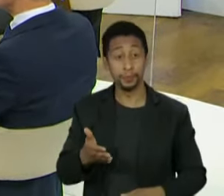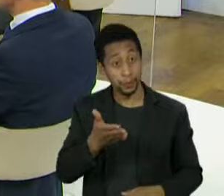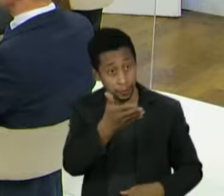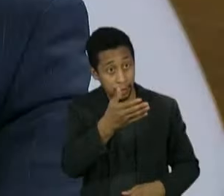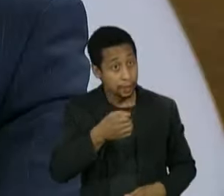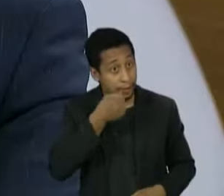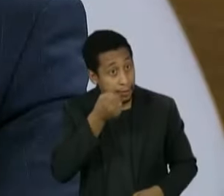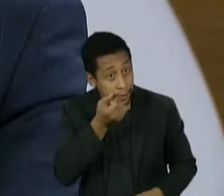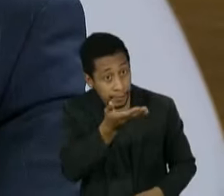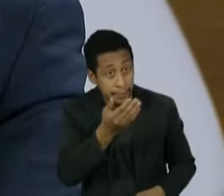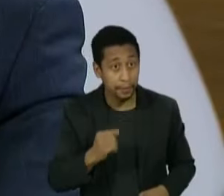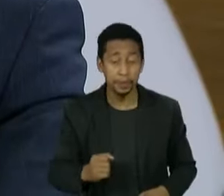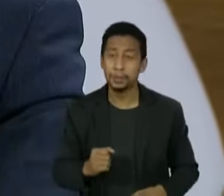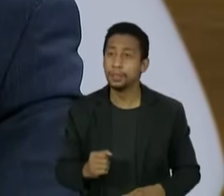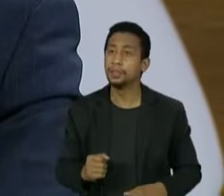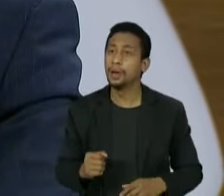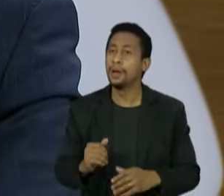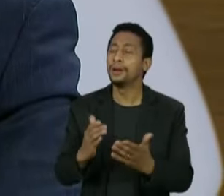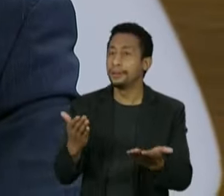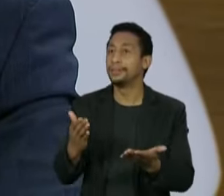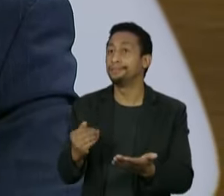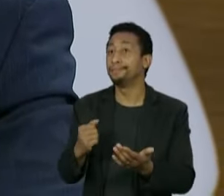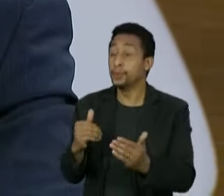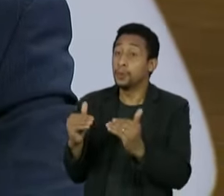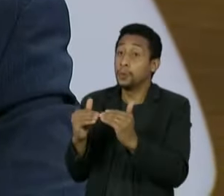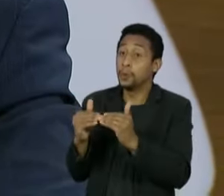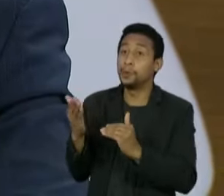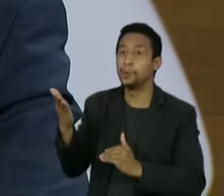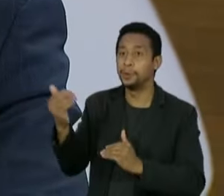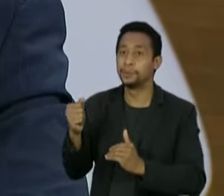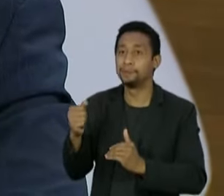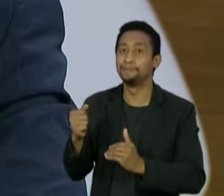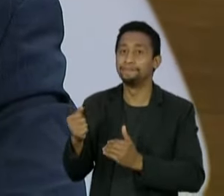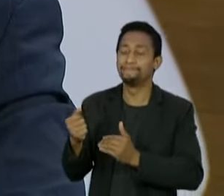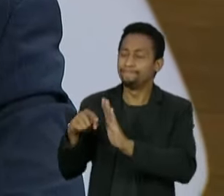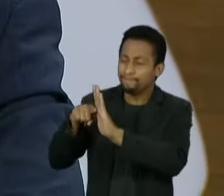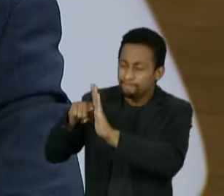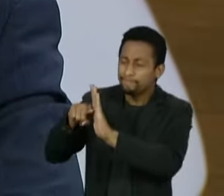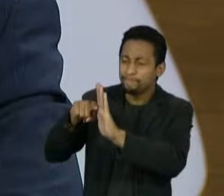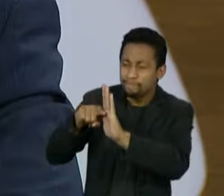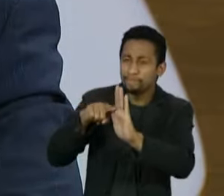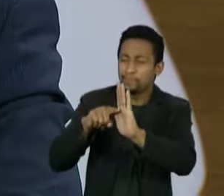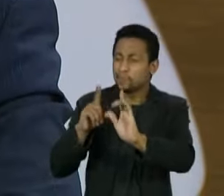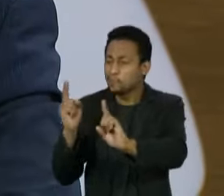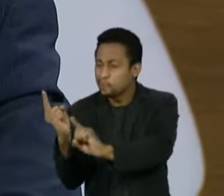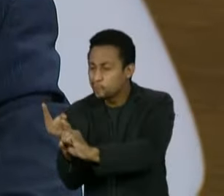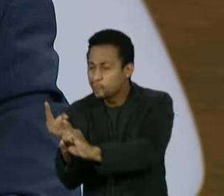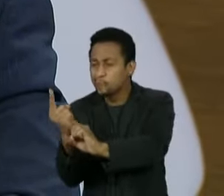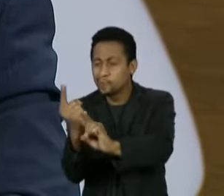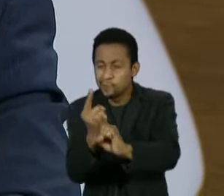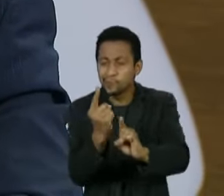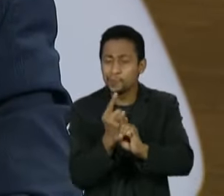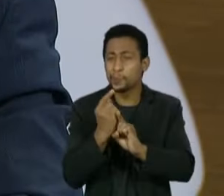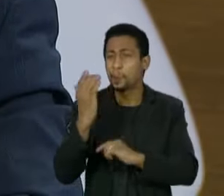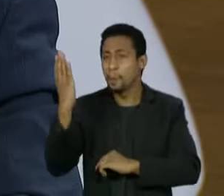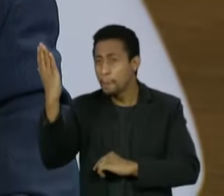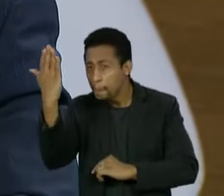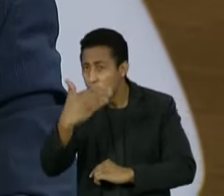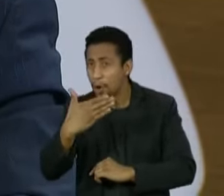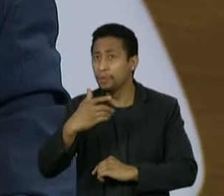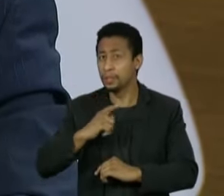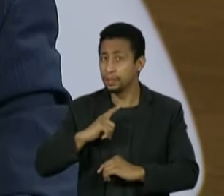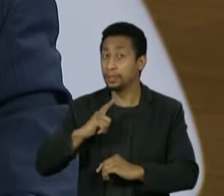Concordo plenamente. As provas, elas foram muito bem apuradas, tanto provas de natureza